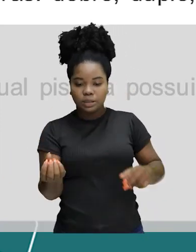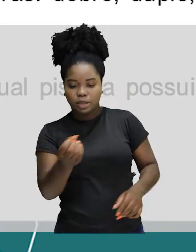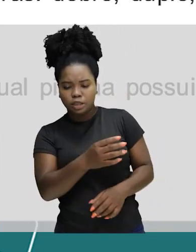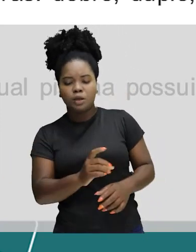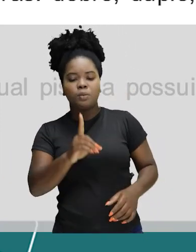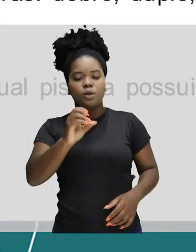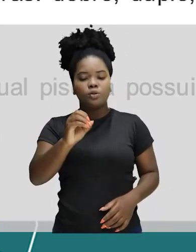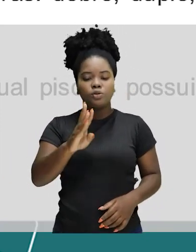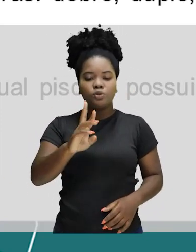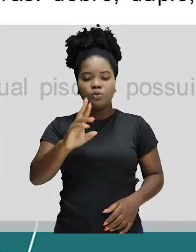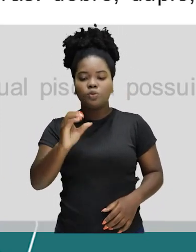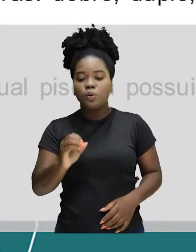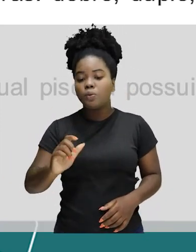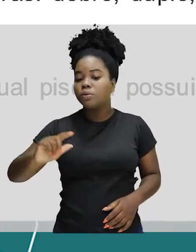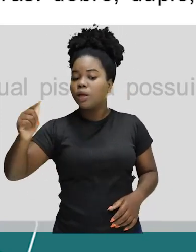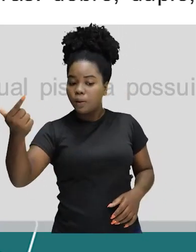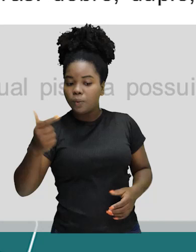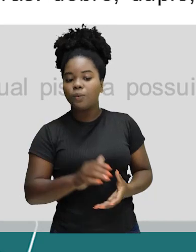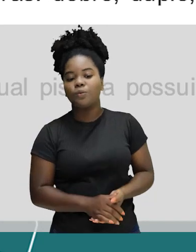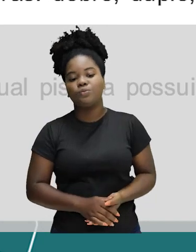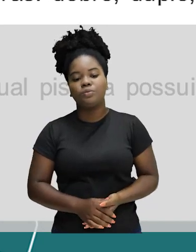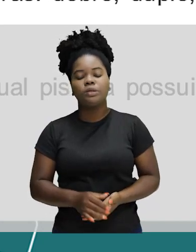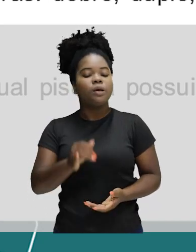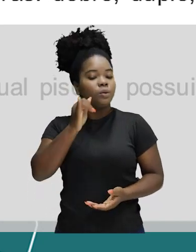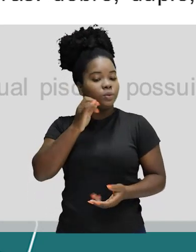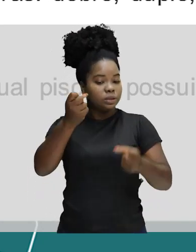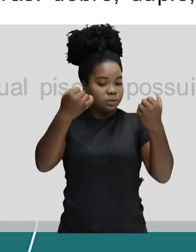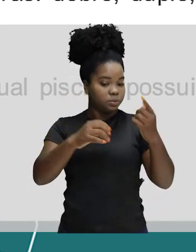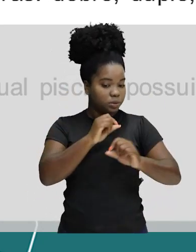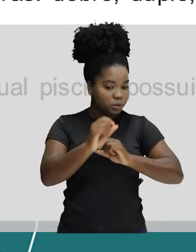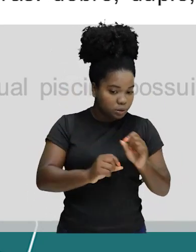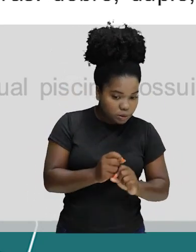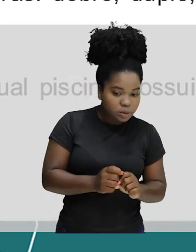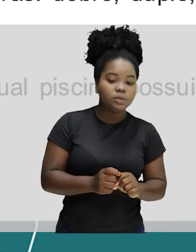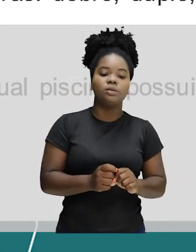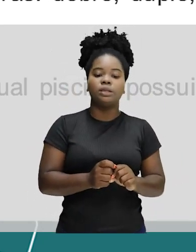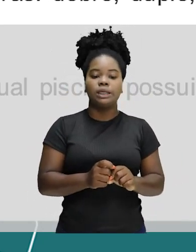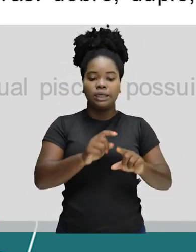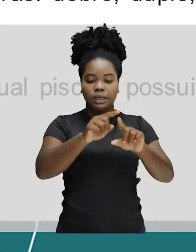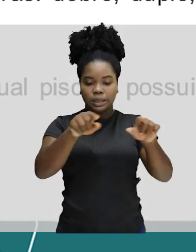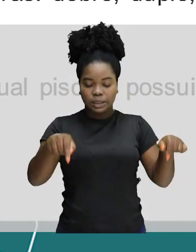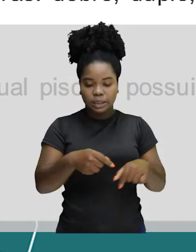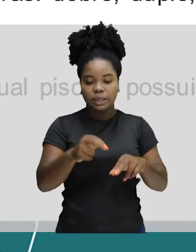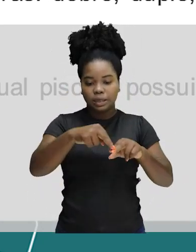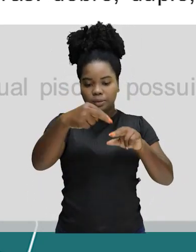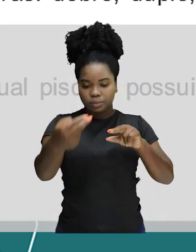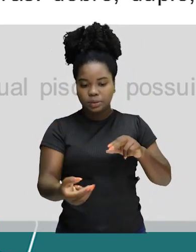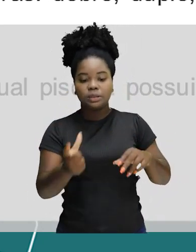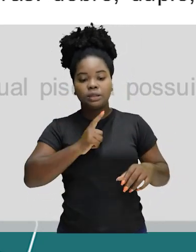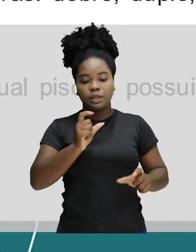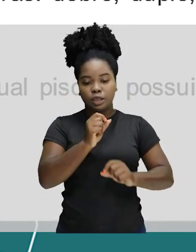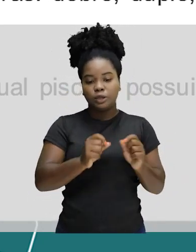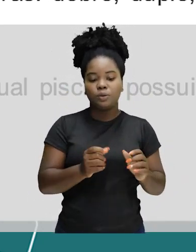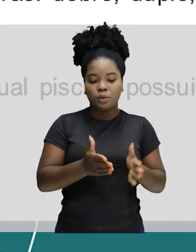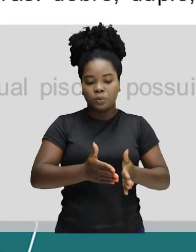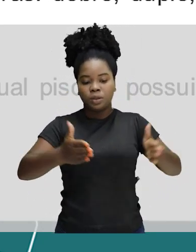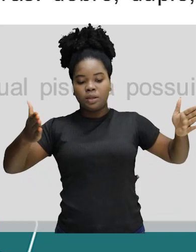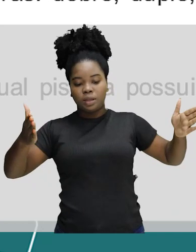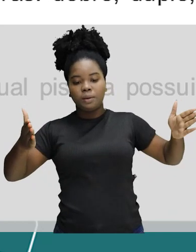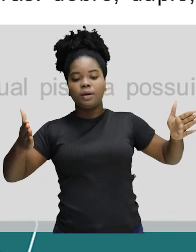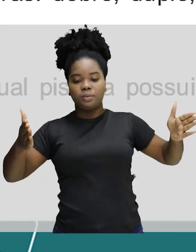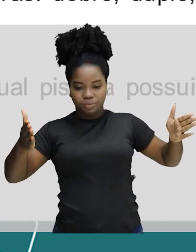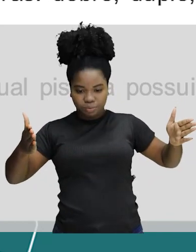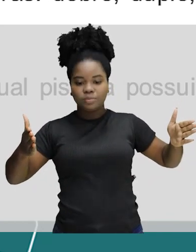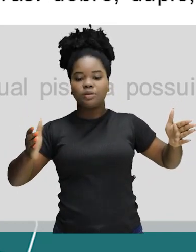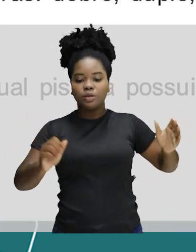da outra. Nota-se que no exemplo citado é possível identificar que a atual piscina possui duas vezes o tamanho da piscina